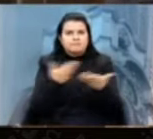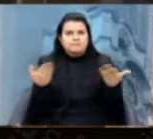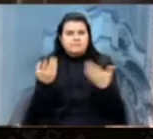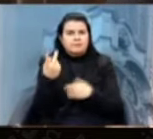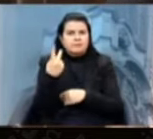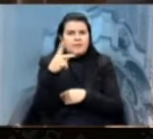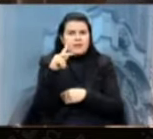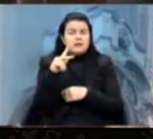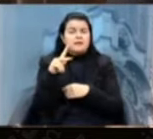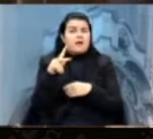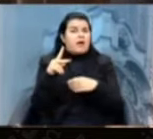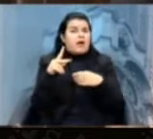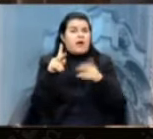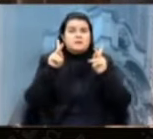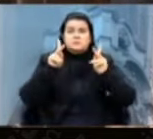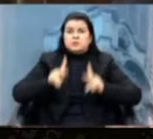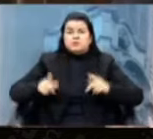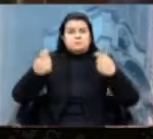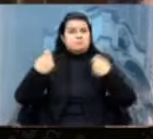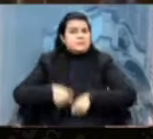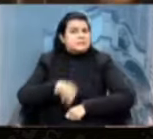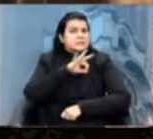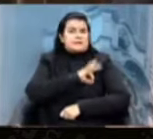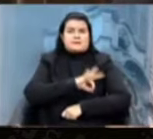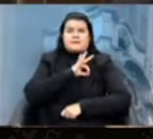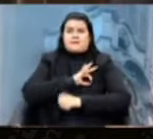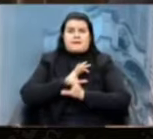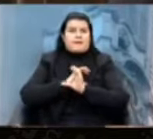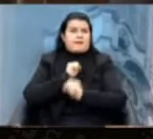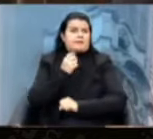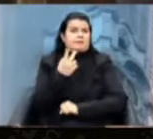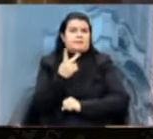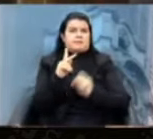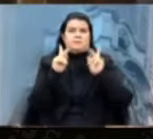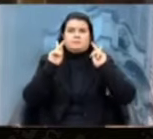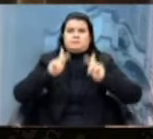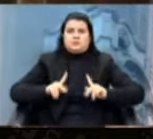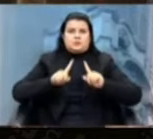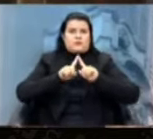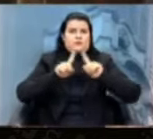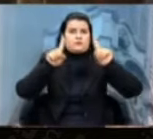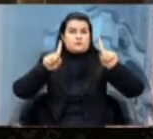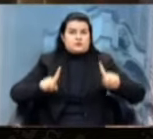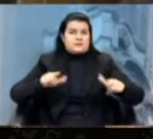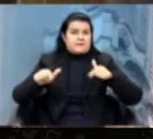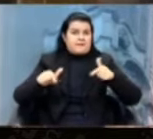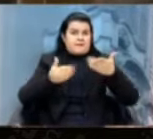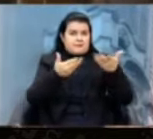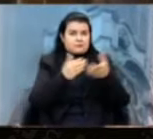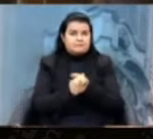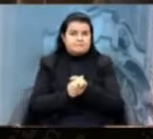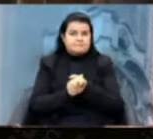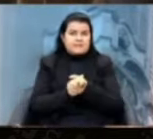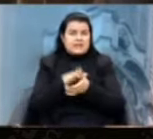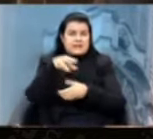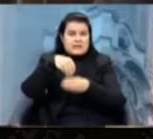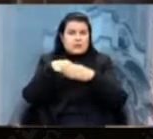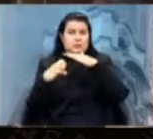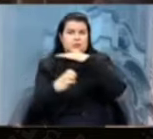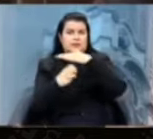dependem da renda desses trabalhadores e trabalhadoras dessa empresa,